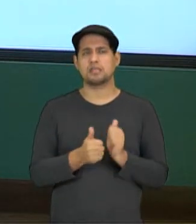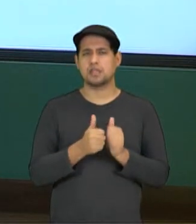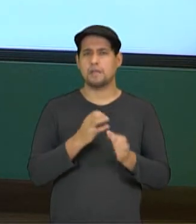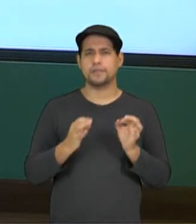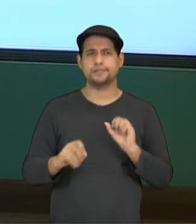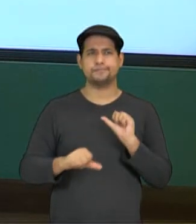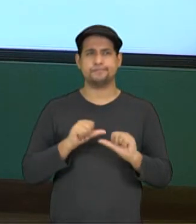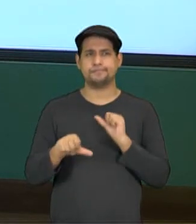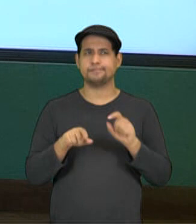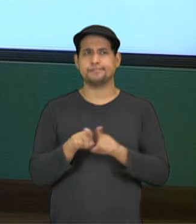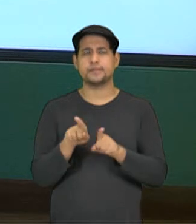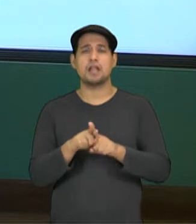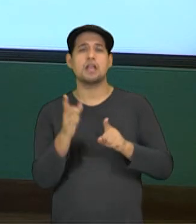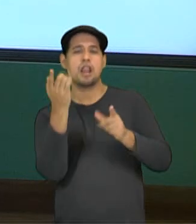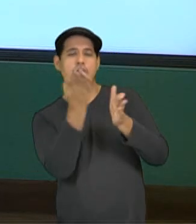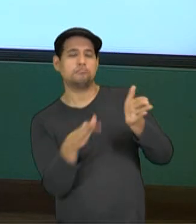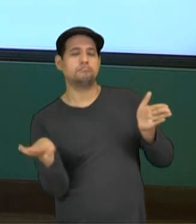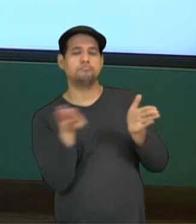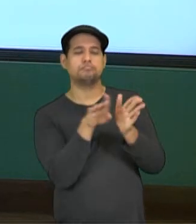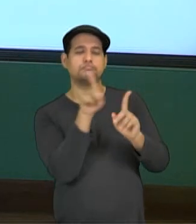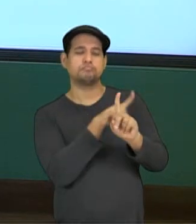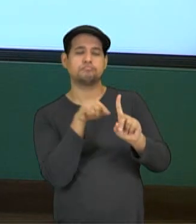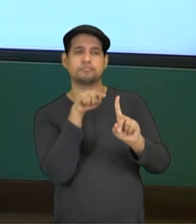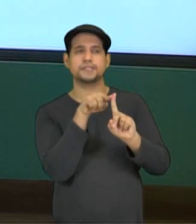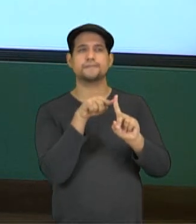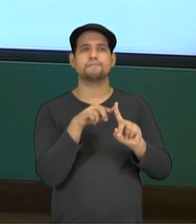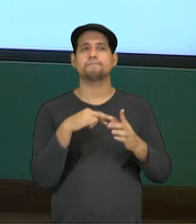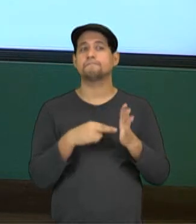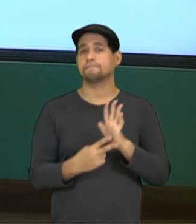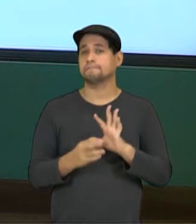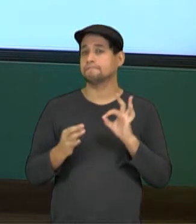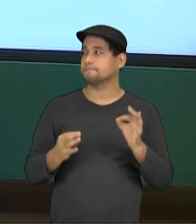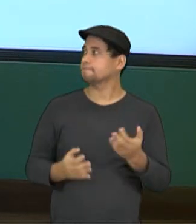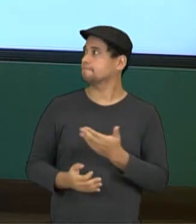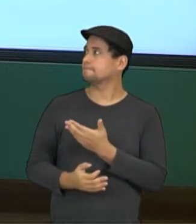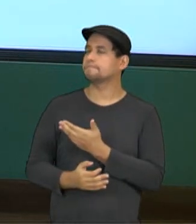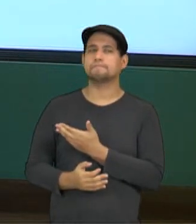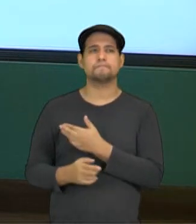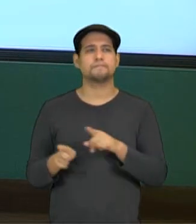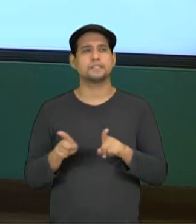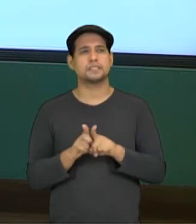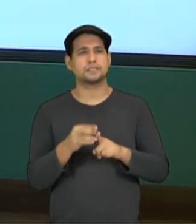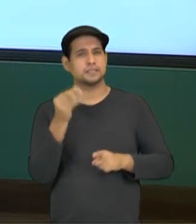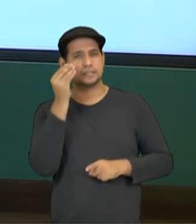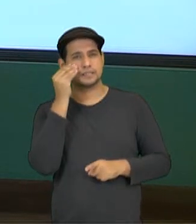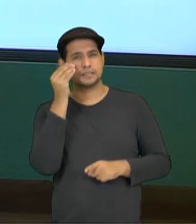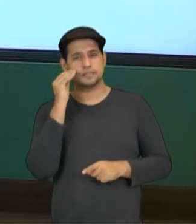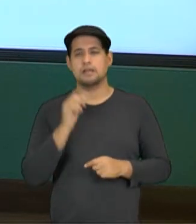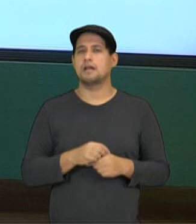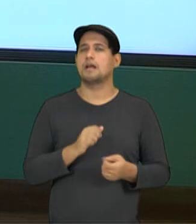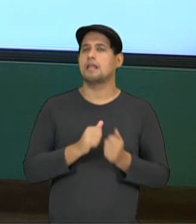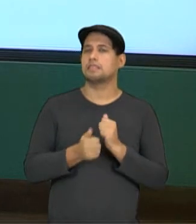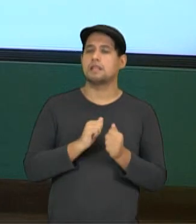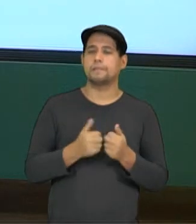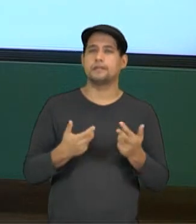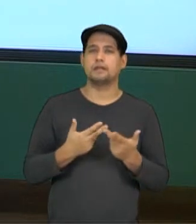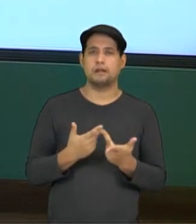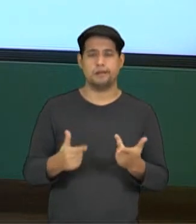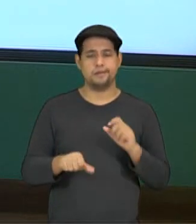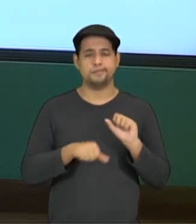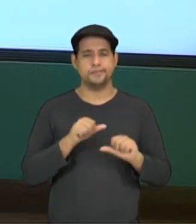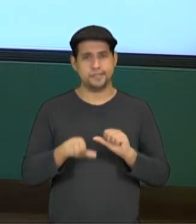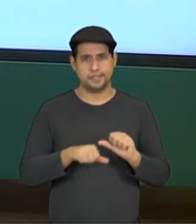mudanças e ela atinge o seu objetivo. Resiliência é isso, gente. Nós enfrentarmos, adaptar-se a essas